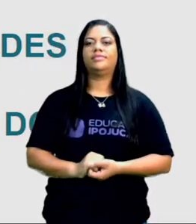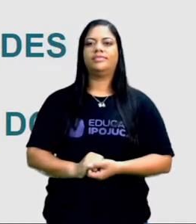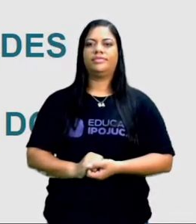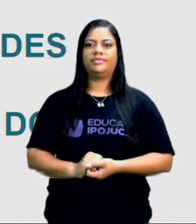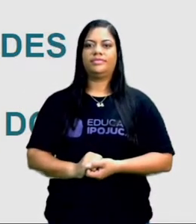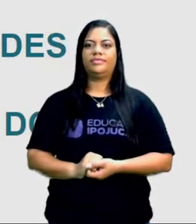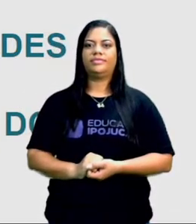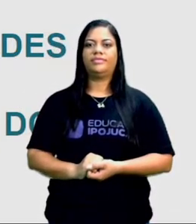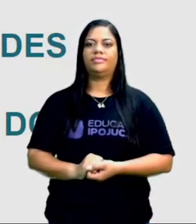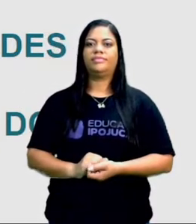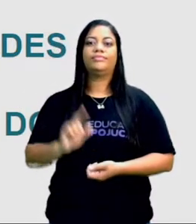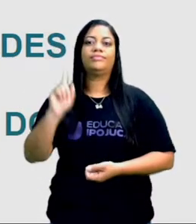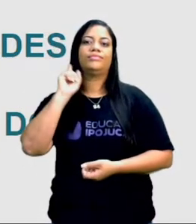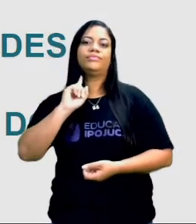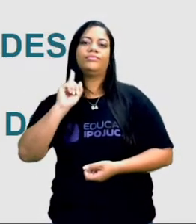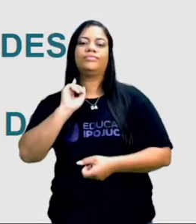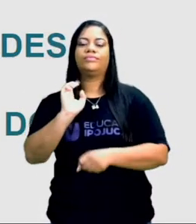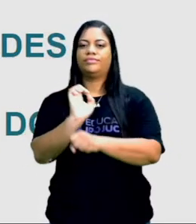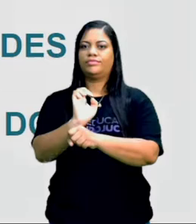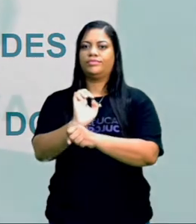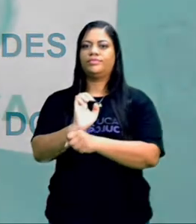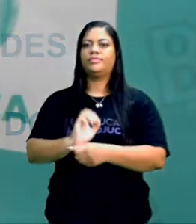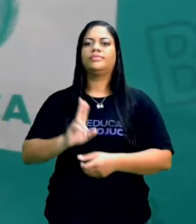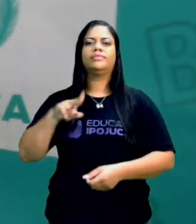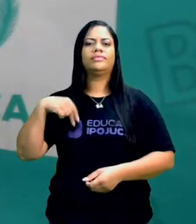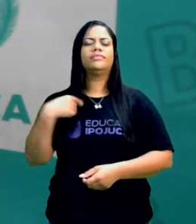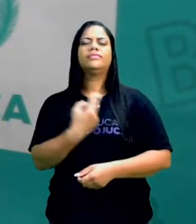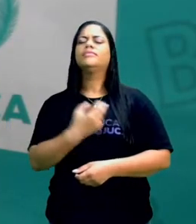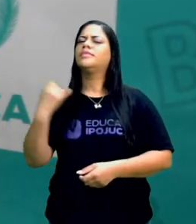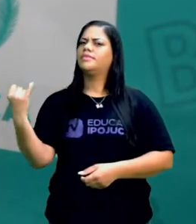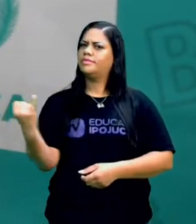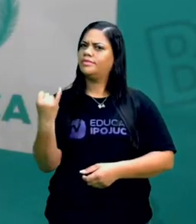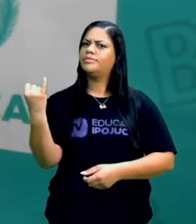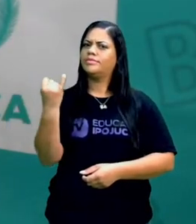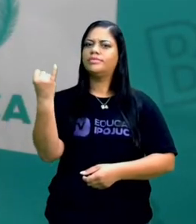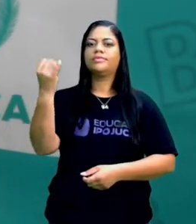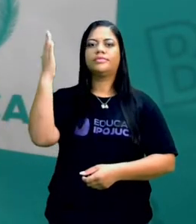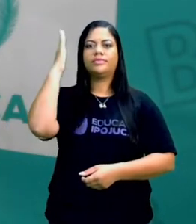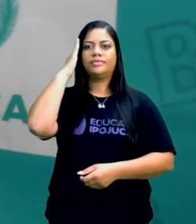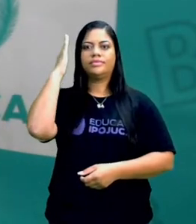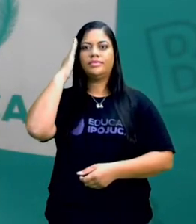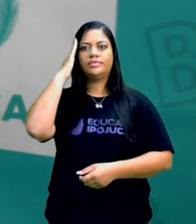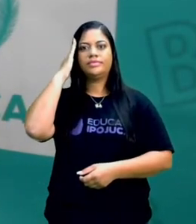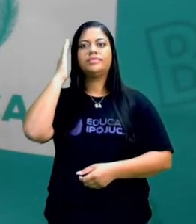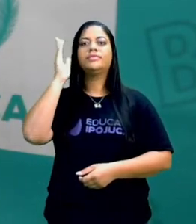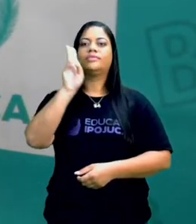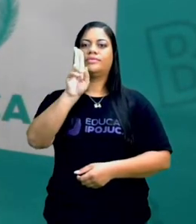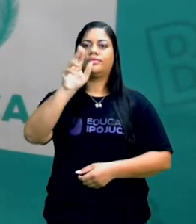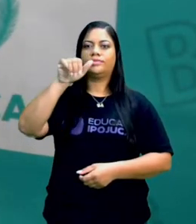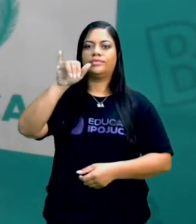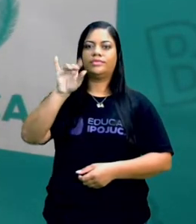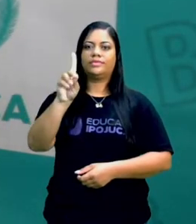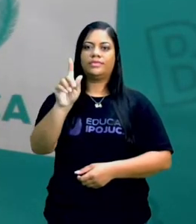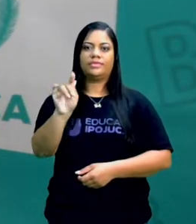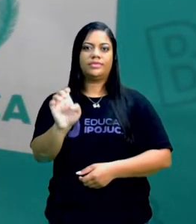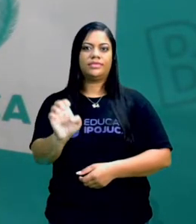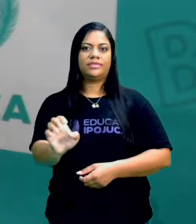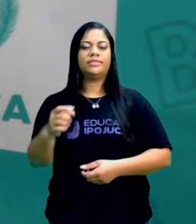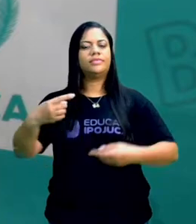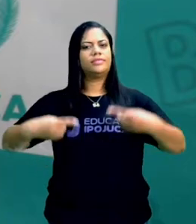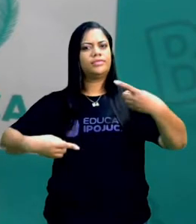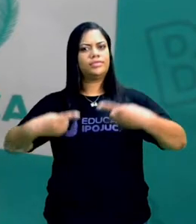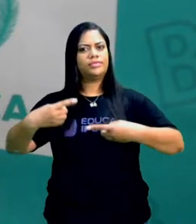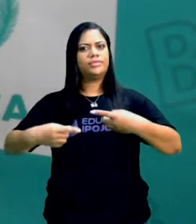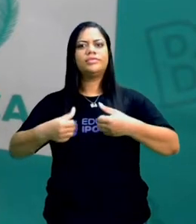do estado de Goiás. Então é importante a gente entender que as unidades políticas estão dentro do nosso